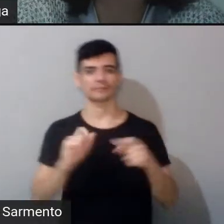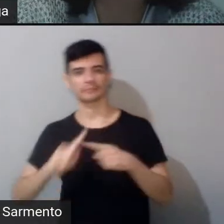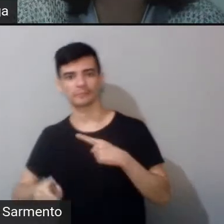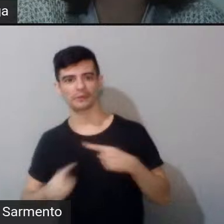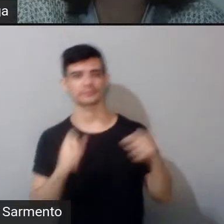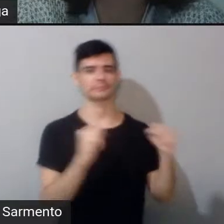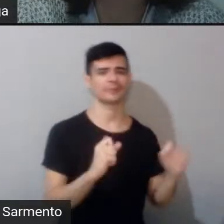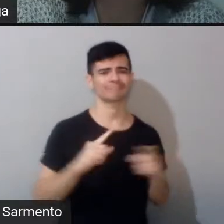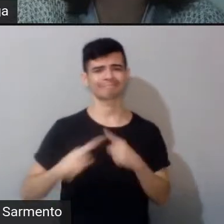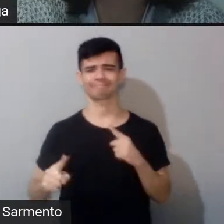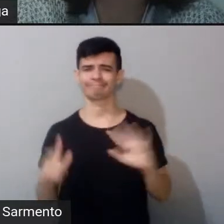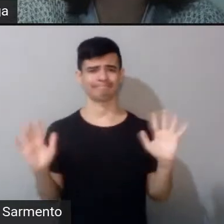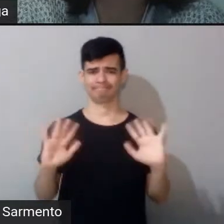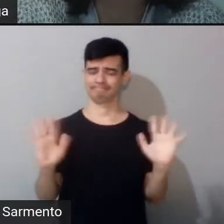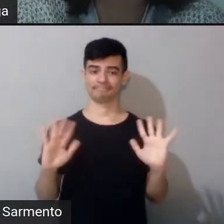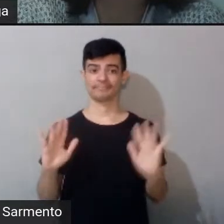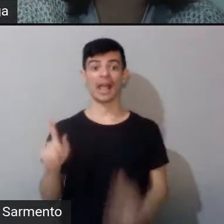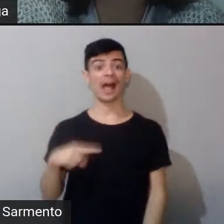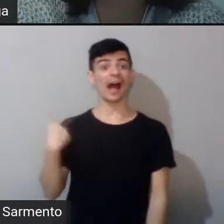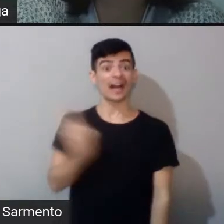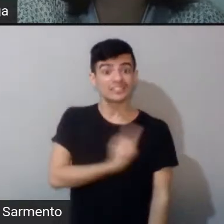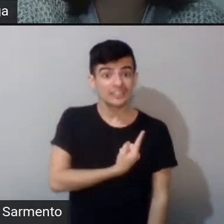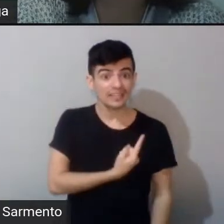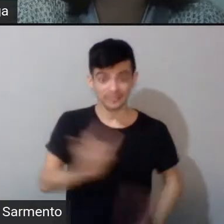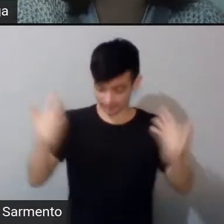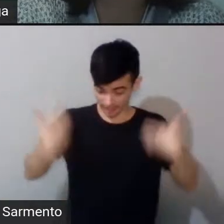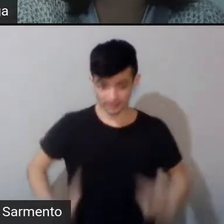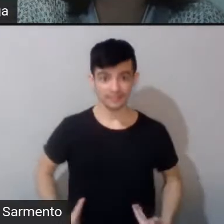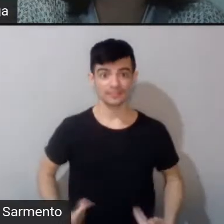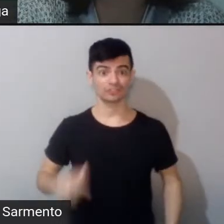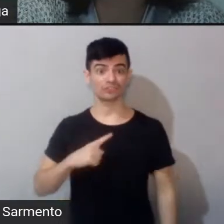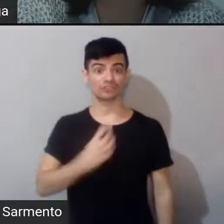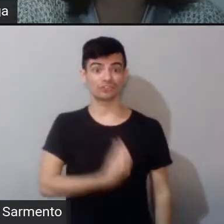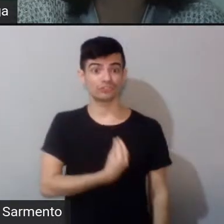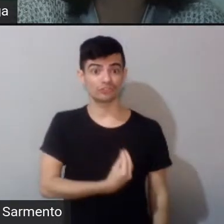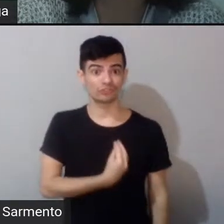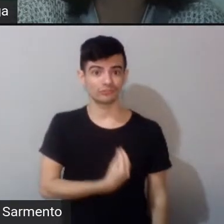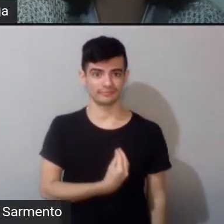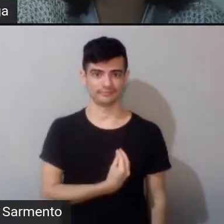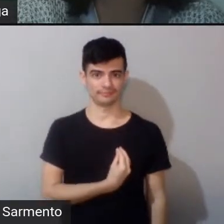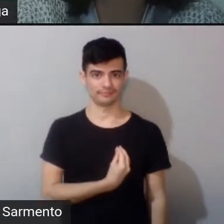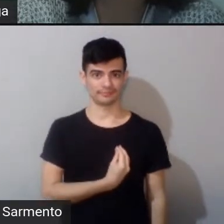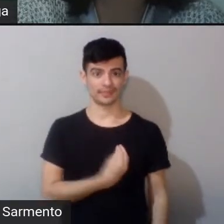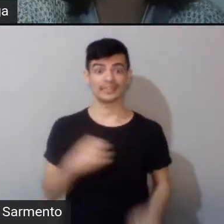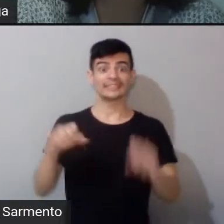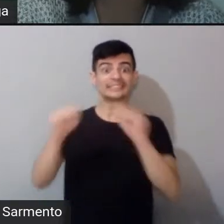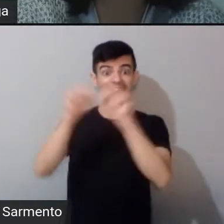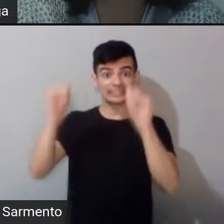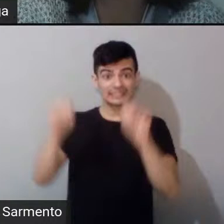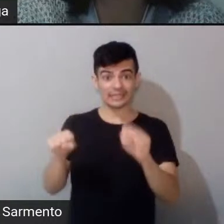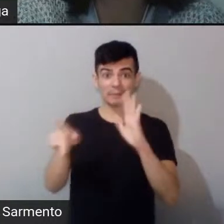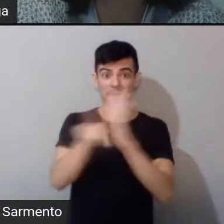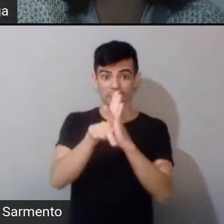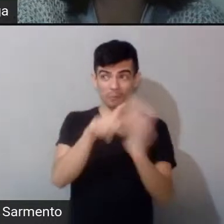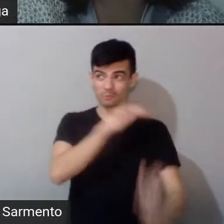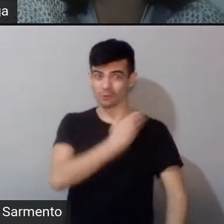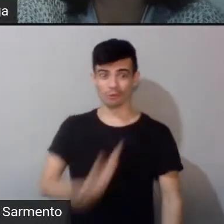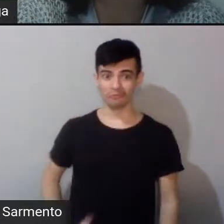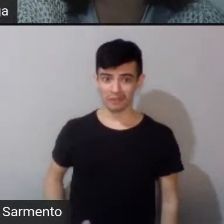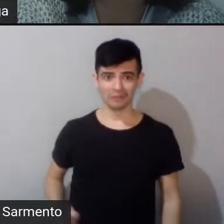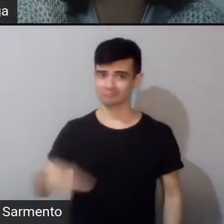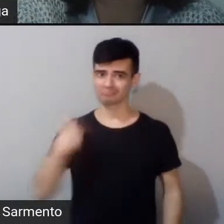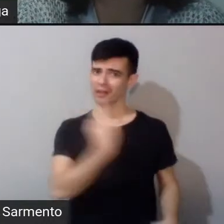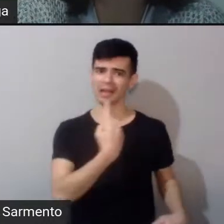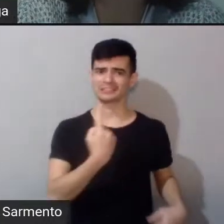existimos da forma que nós somos. Nós somos o efeito colateral do sistema de vocês. A gente está aqui para